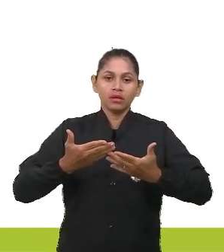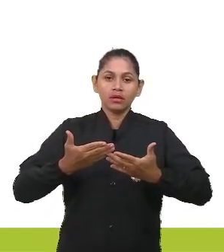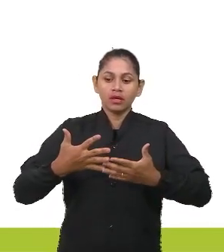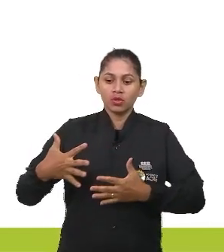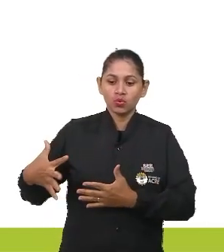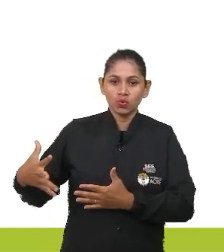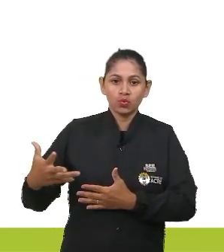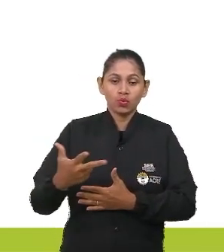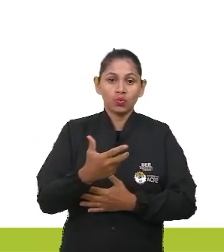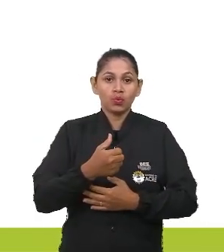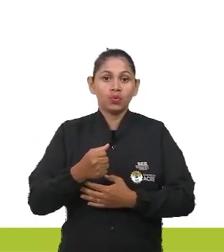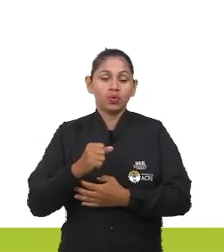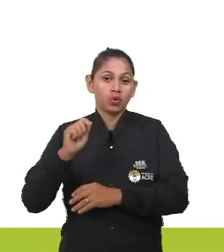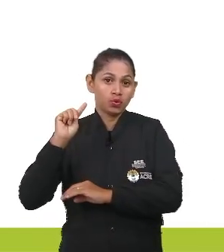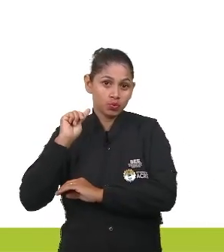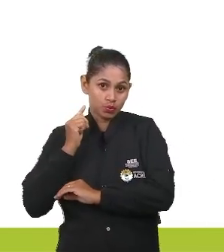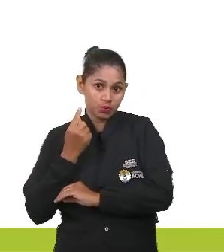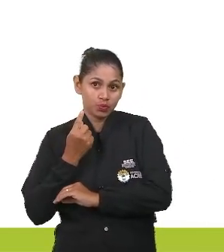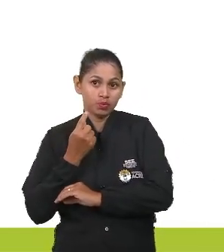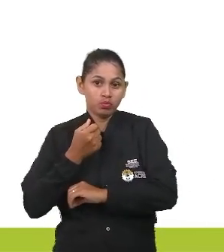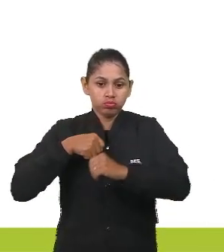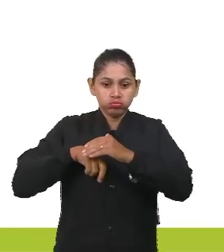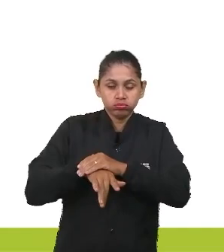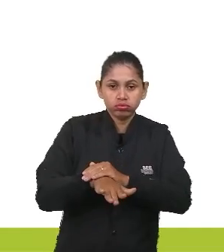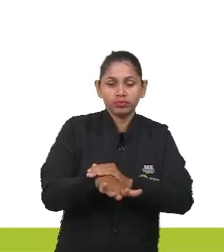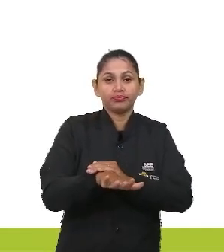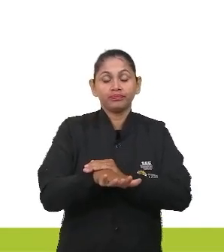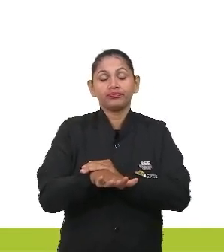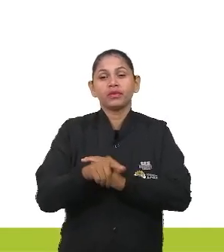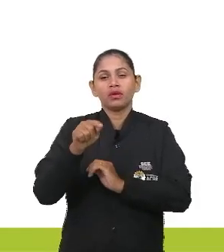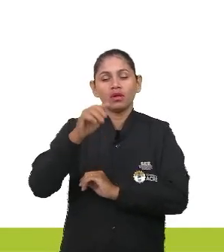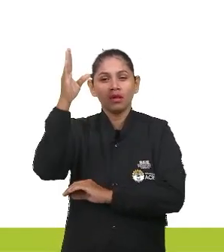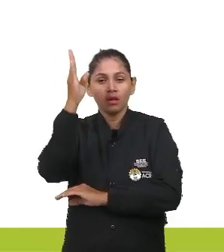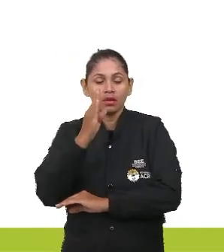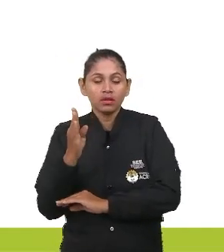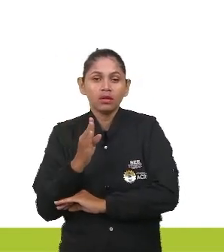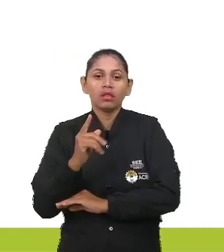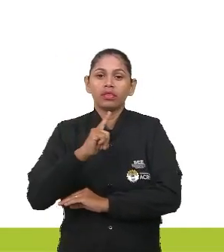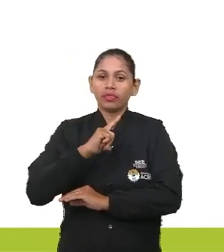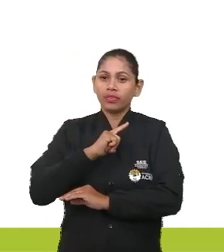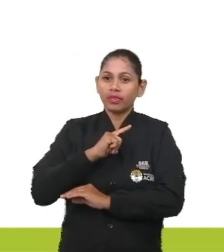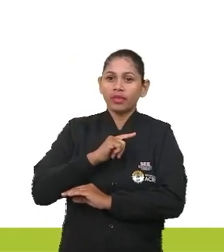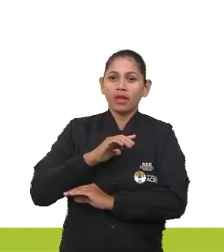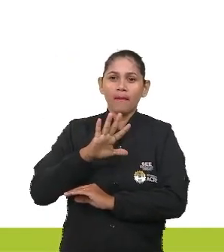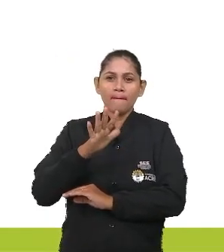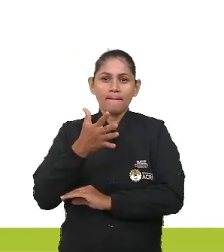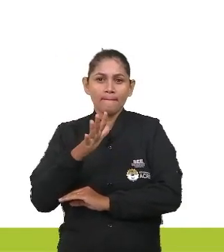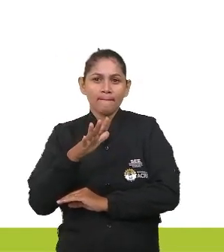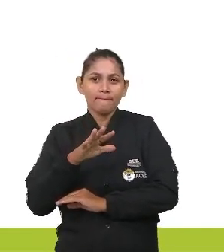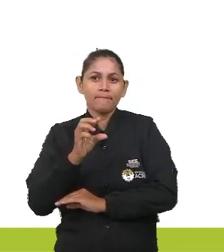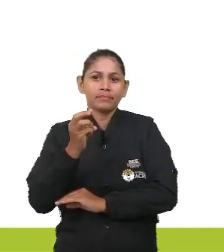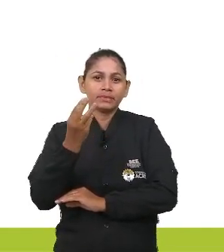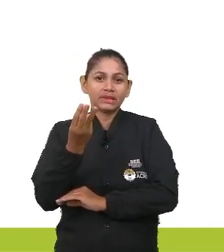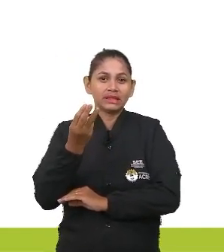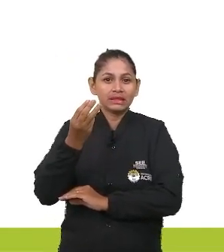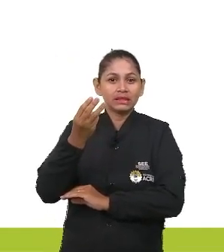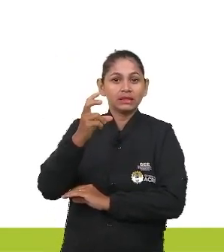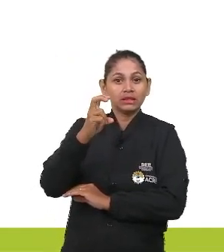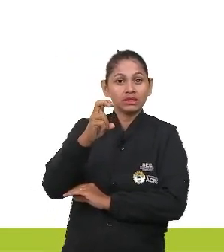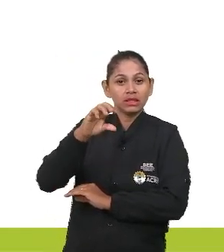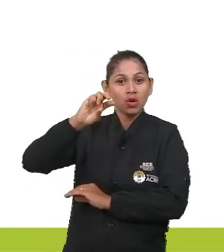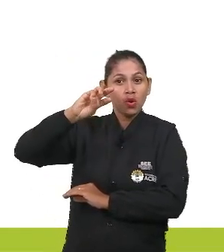no Brasil ainda existem quase 35 milhões de brasileiros sem disponibilidade de água